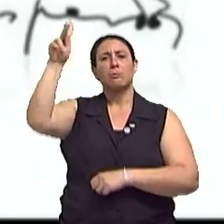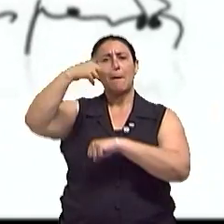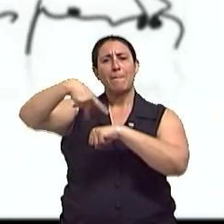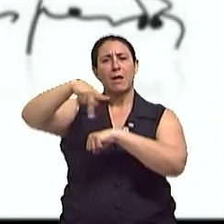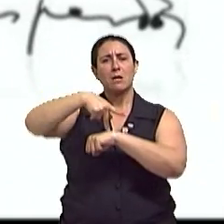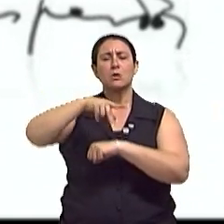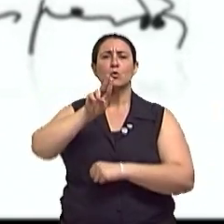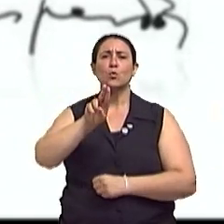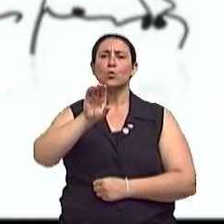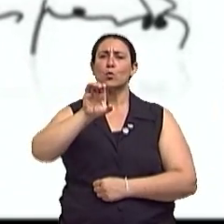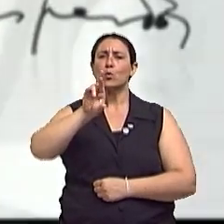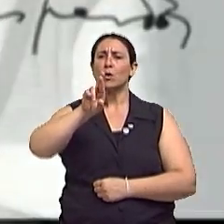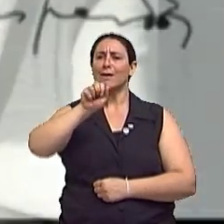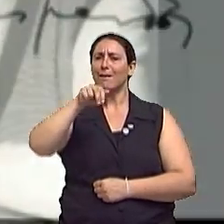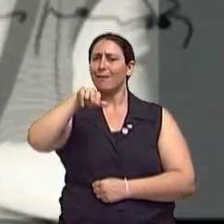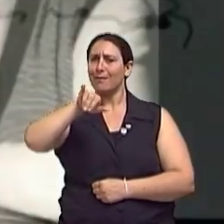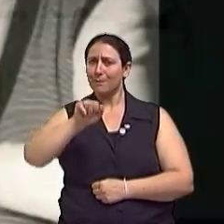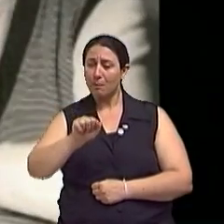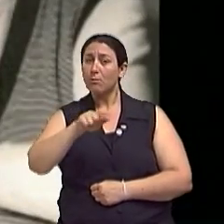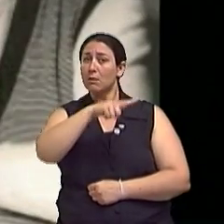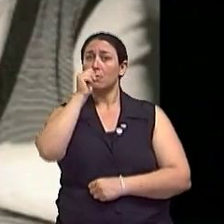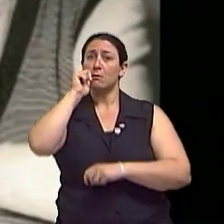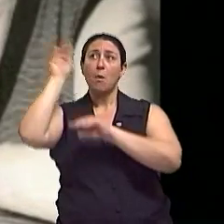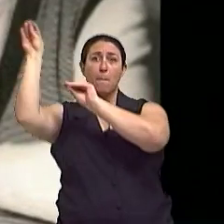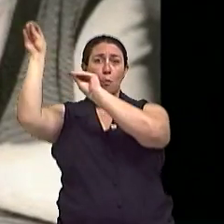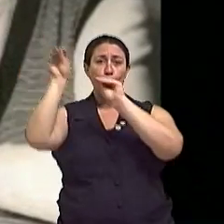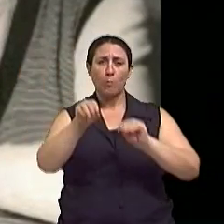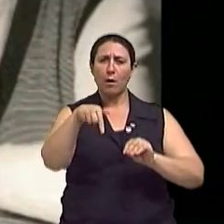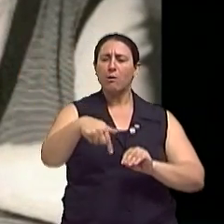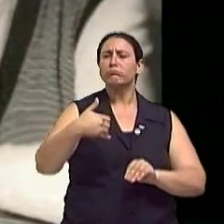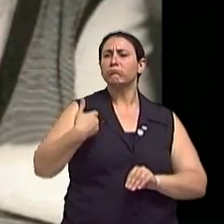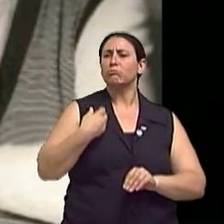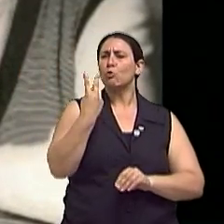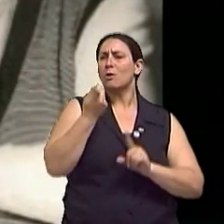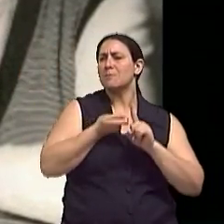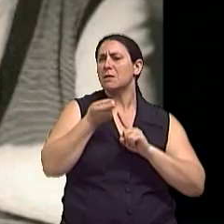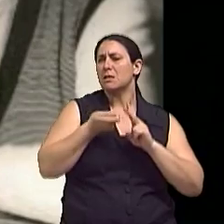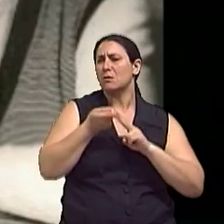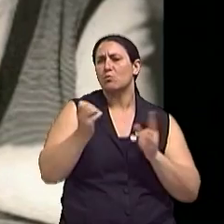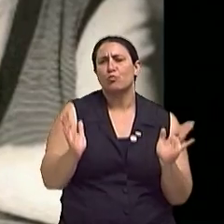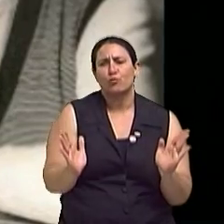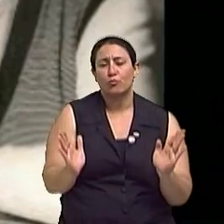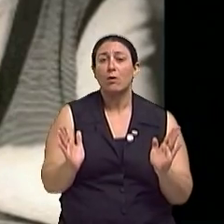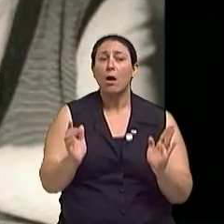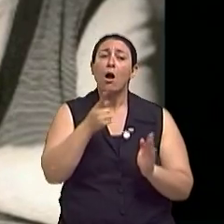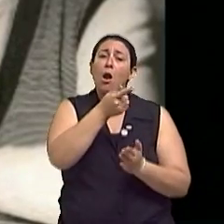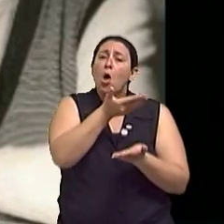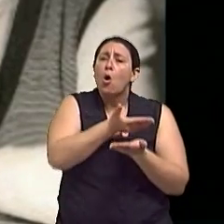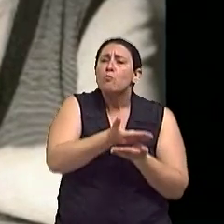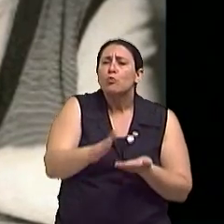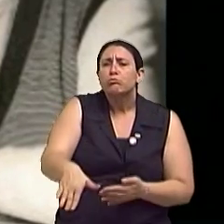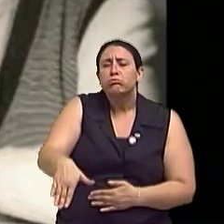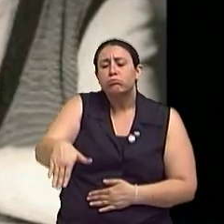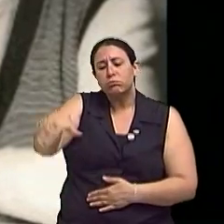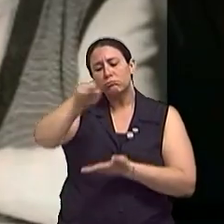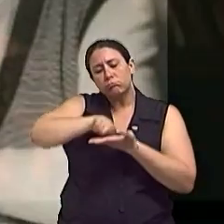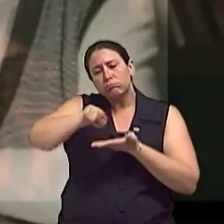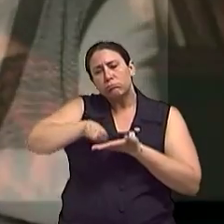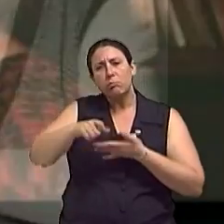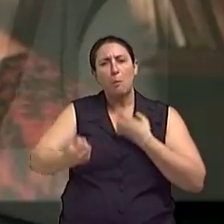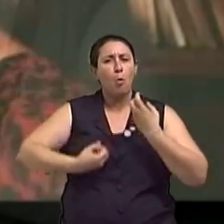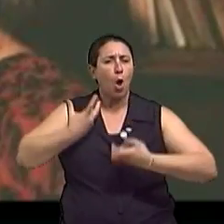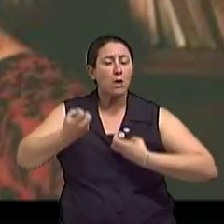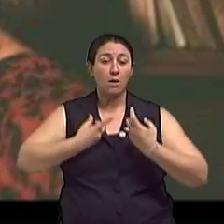perseguição antissemita na Europa. Começou a escrever poemas muito cedo, vivendo em Maceió e